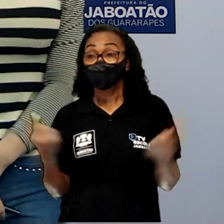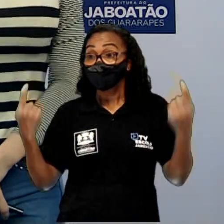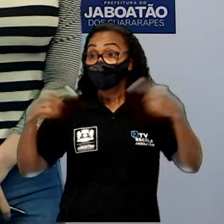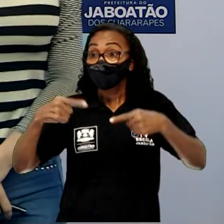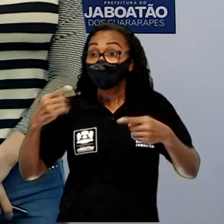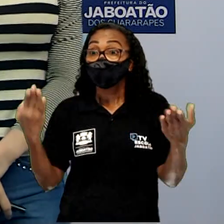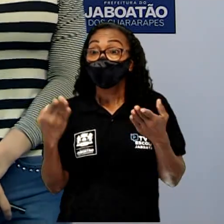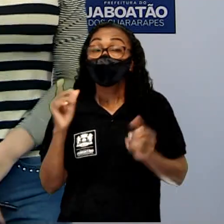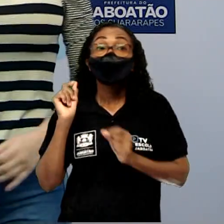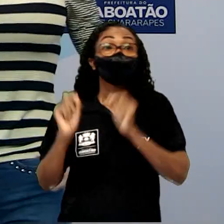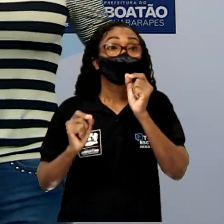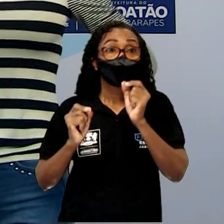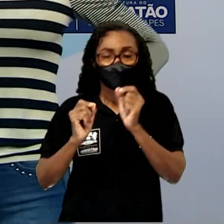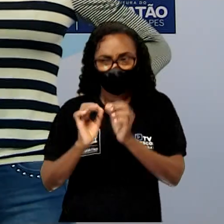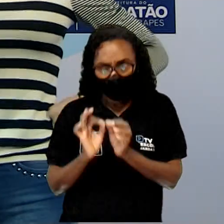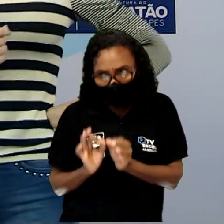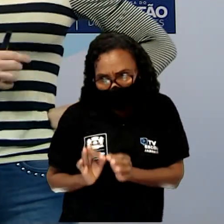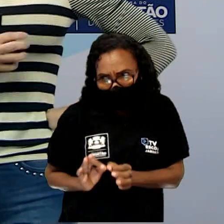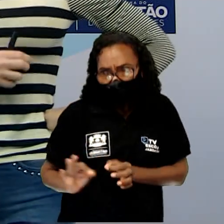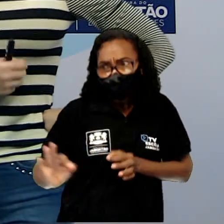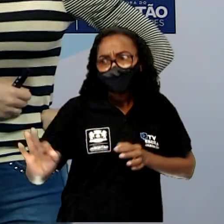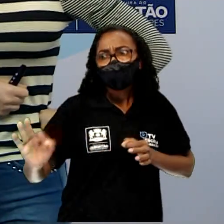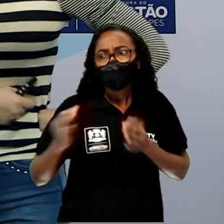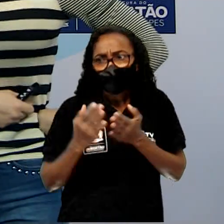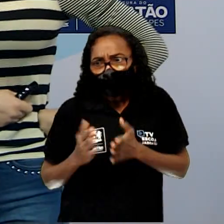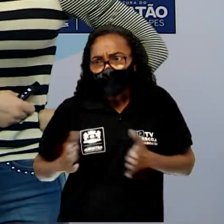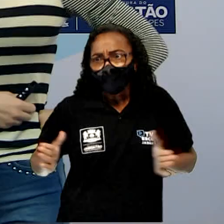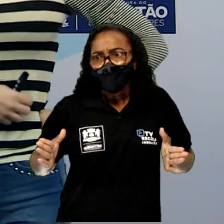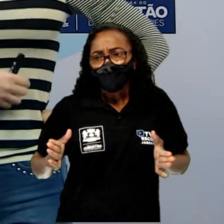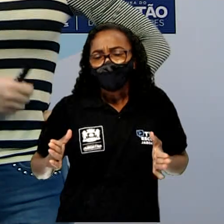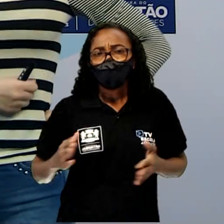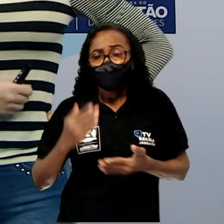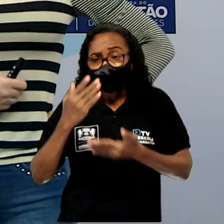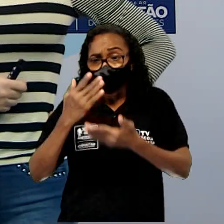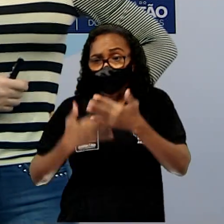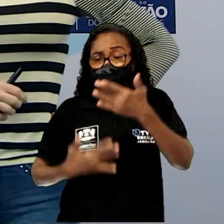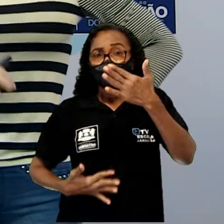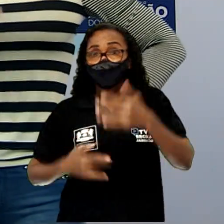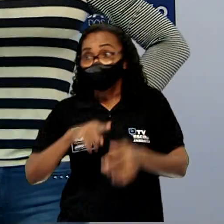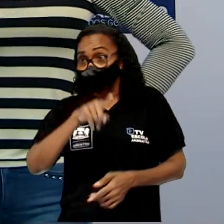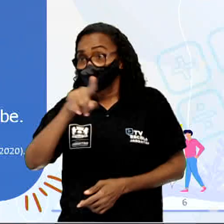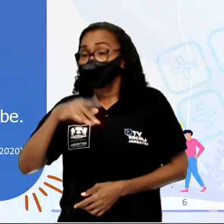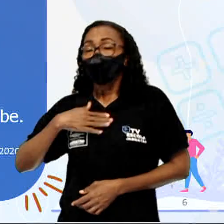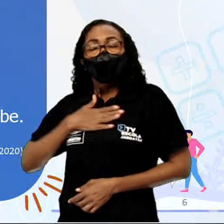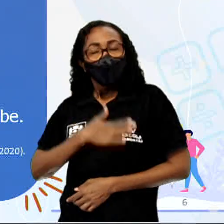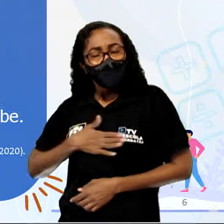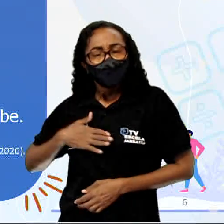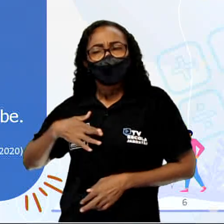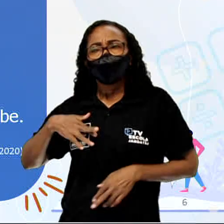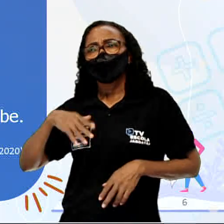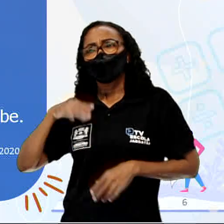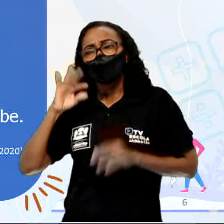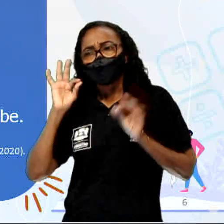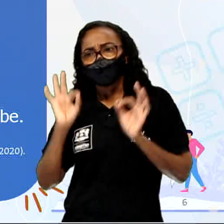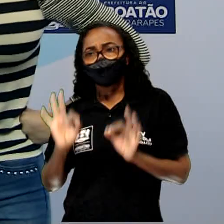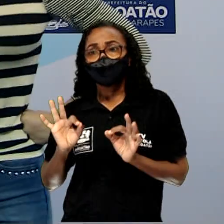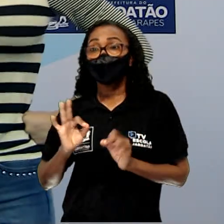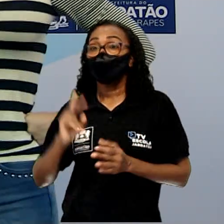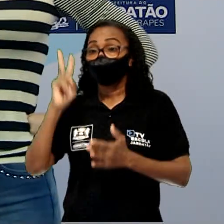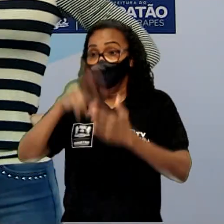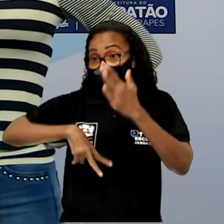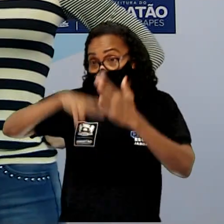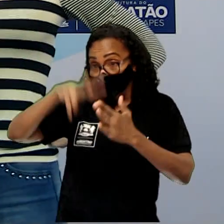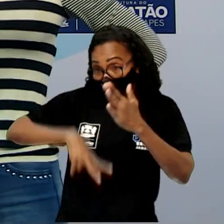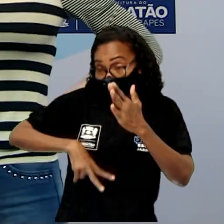vai ser um pouco longo e eu tenho certeza que vocês vão gostar desse desafio. Eu vou ler o poema com muita calma